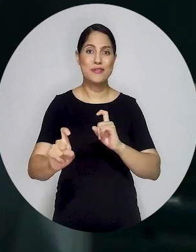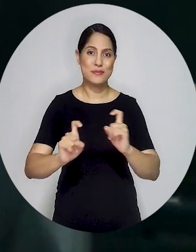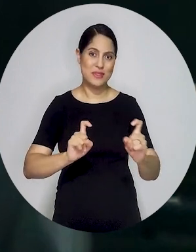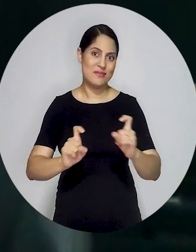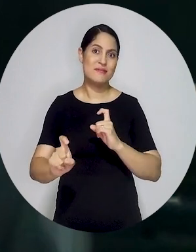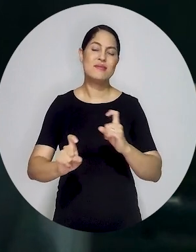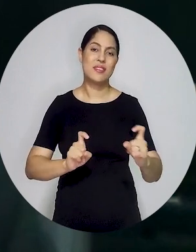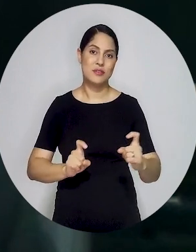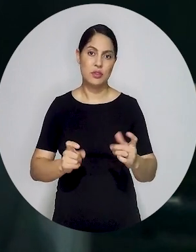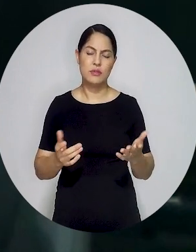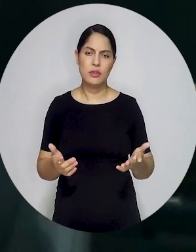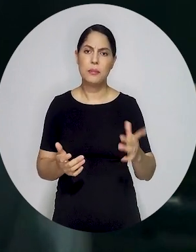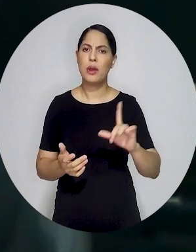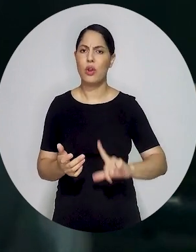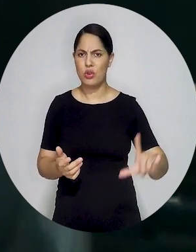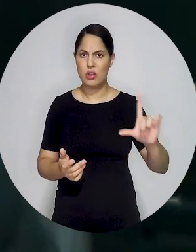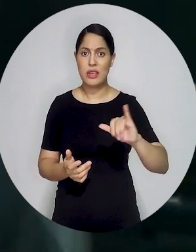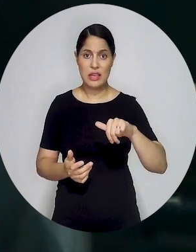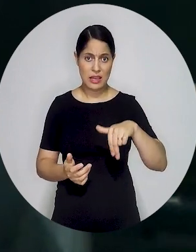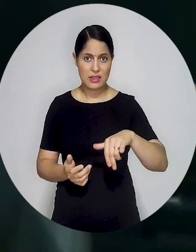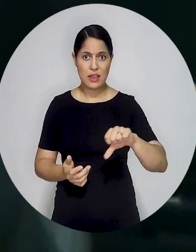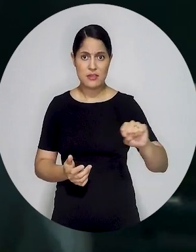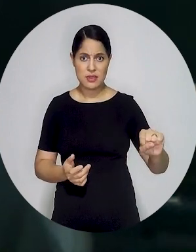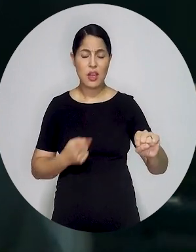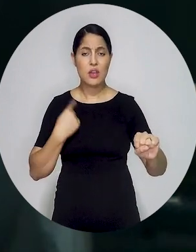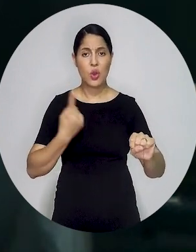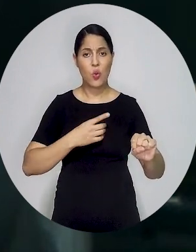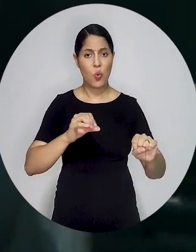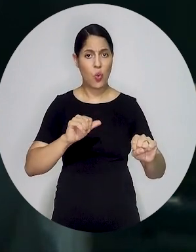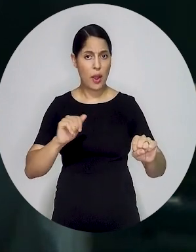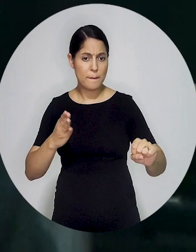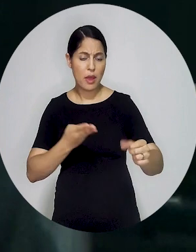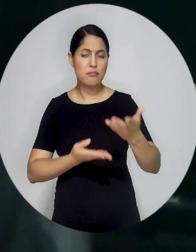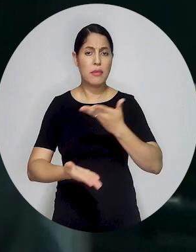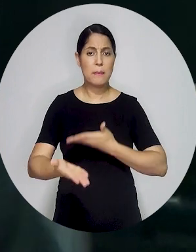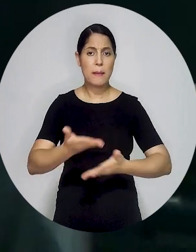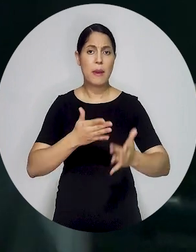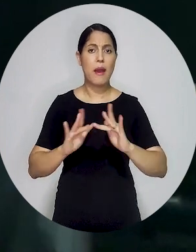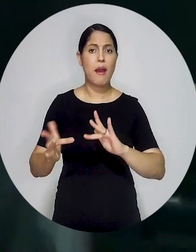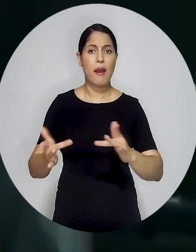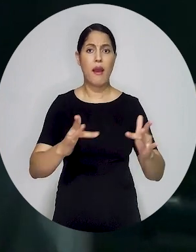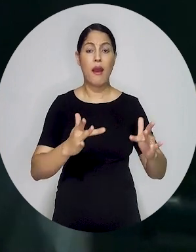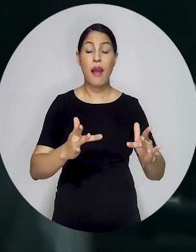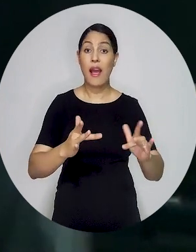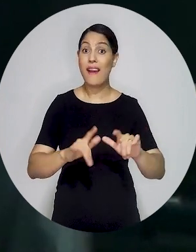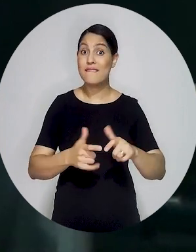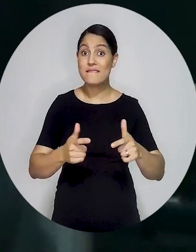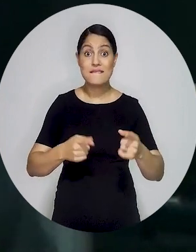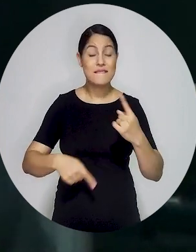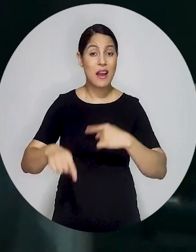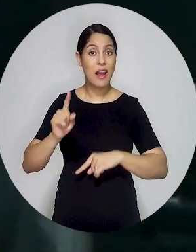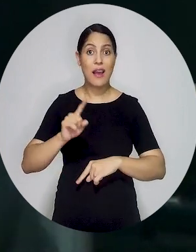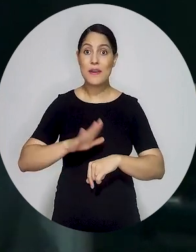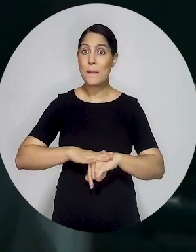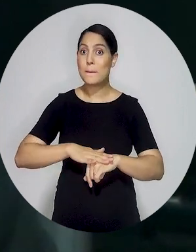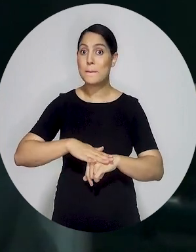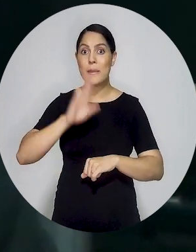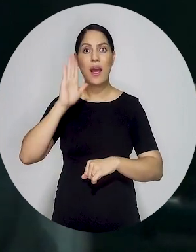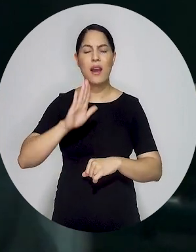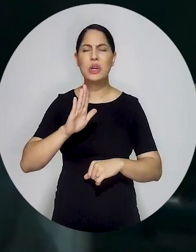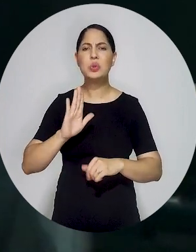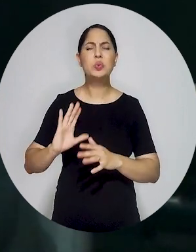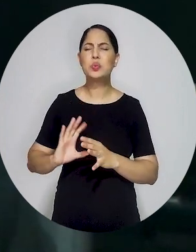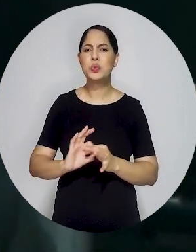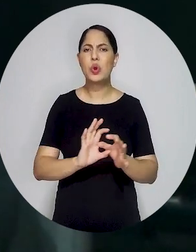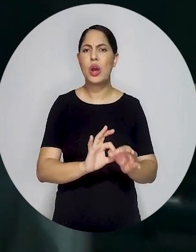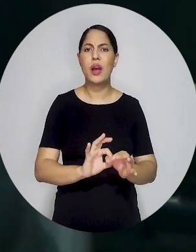que atua também na esfera administrativa. Esse diálogo vem trazendo aí diversos avanços significativos, principalmente